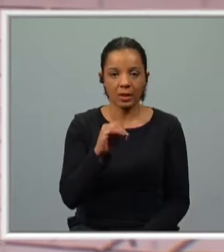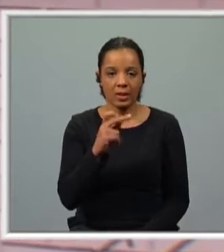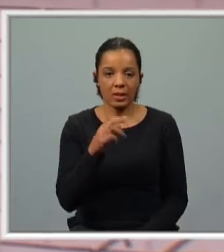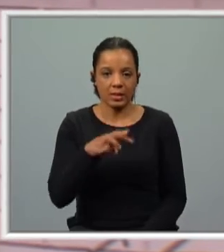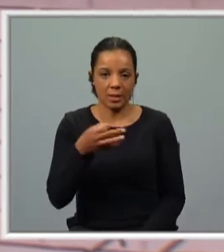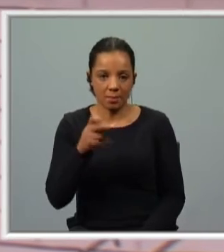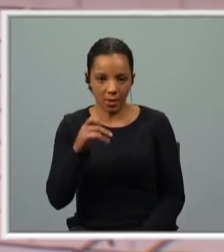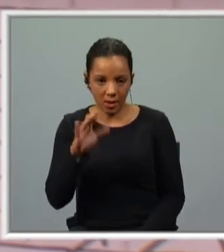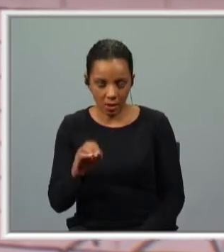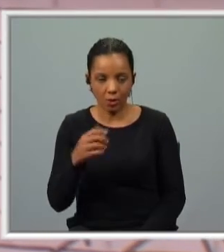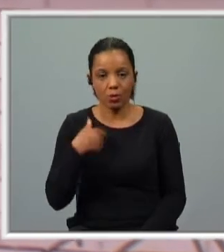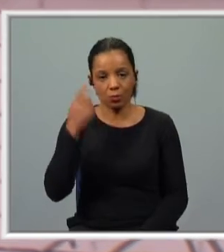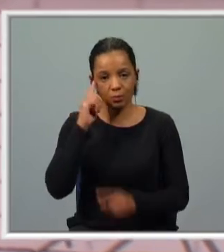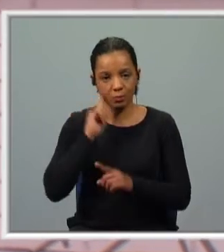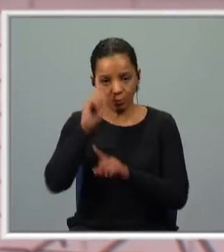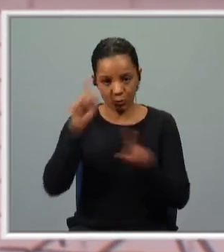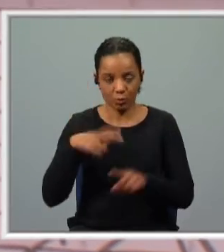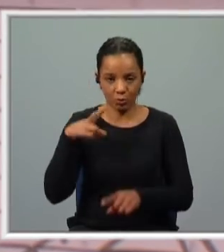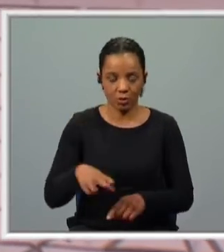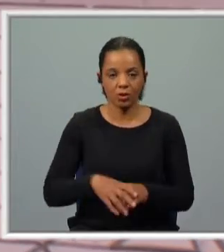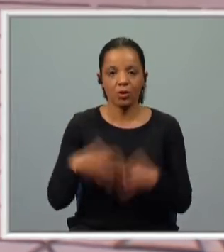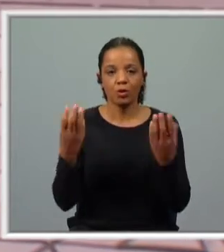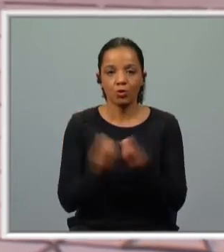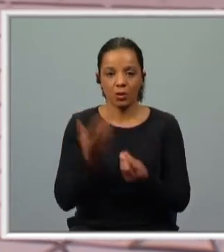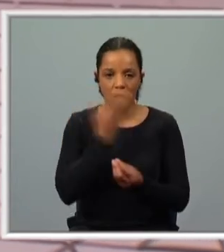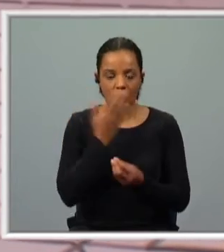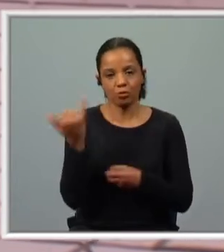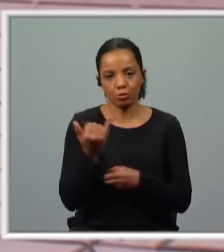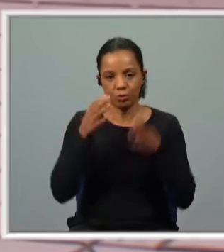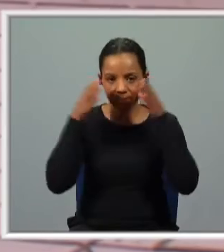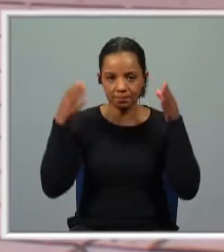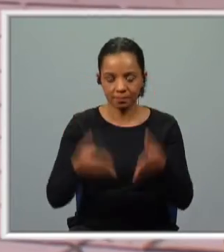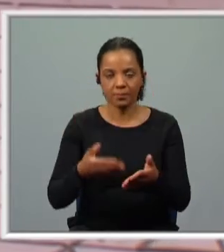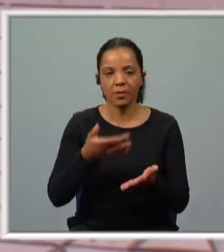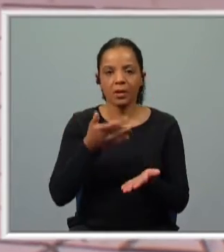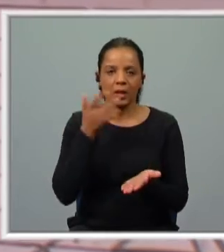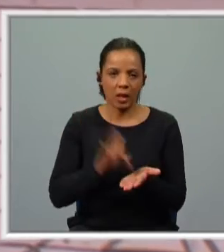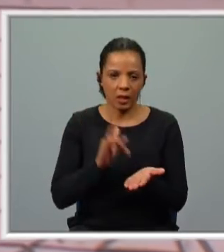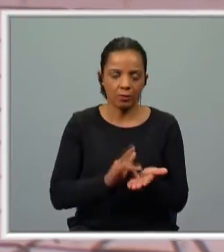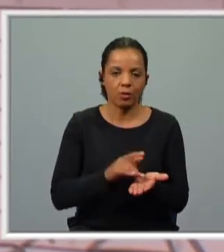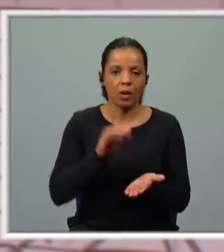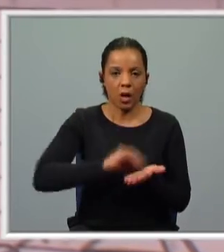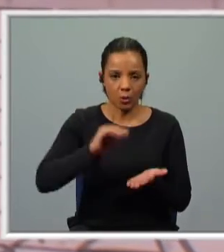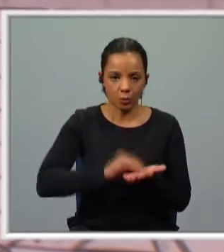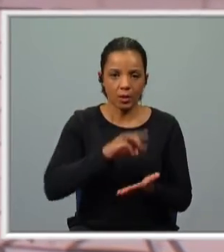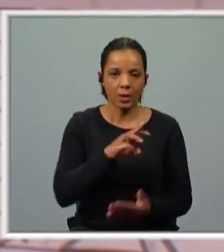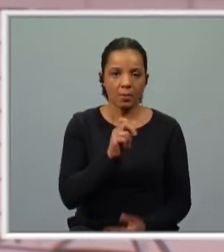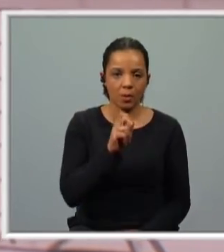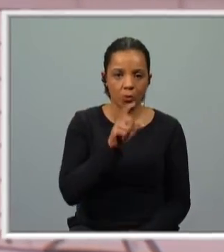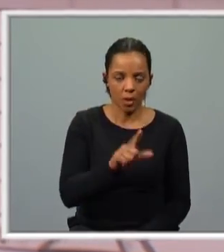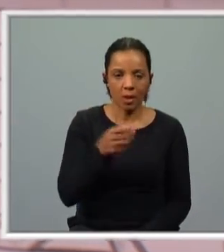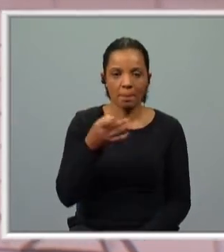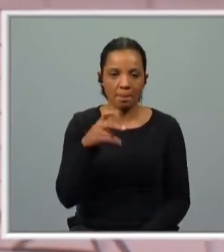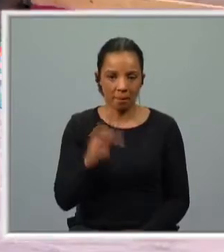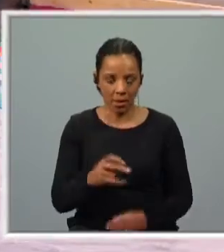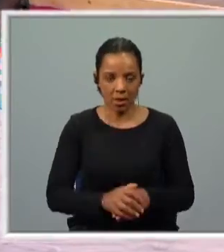Português e vou estar contigo no segundo bloco que vamos dedicar à obra de Manuel António Pina, Aquilo que os olhos veem ou o Adam